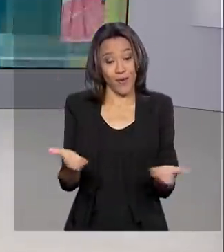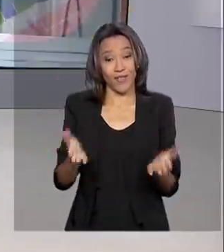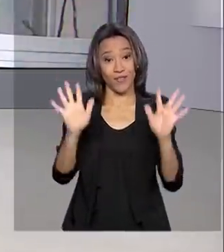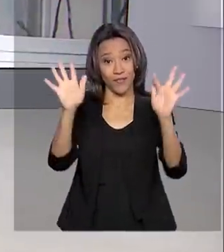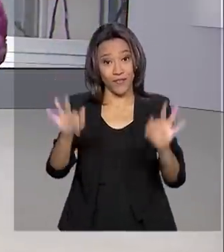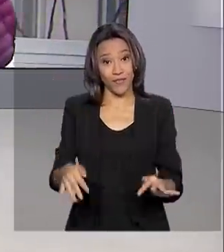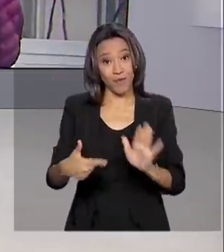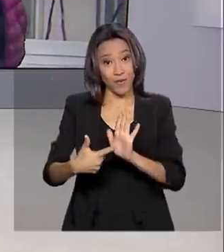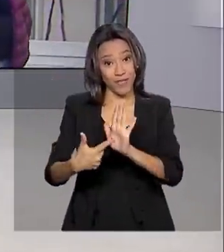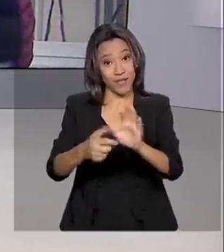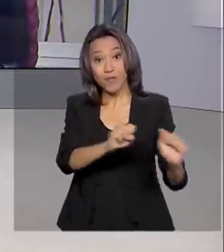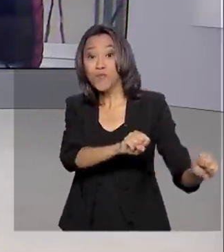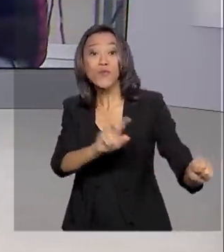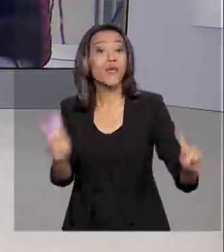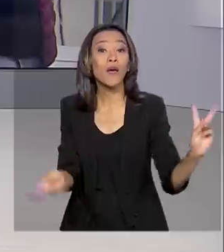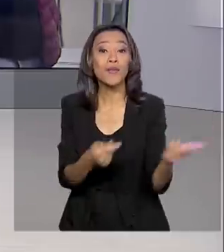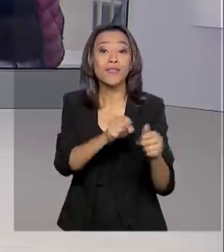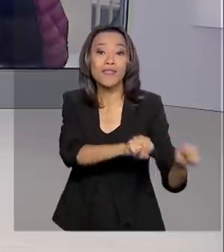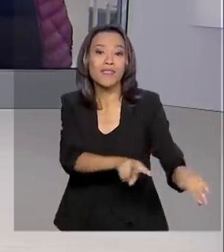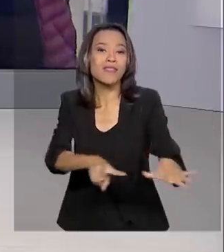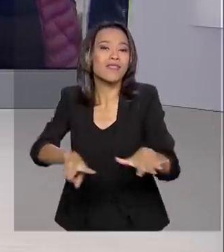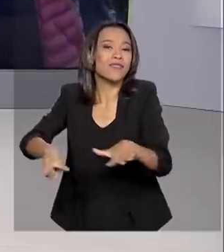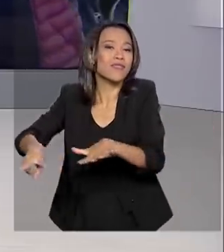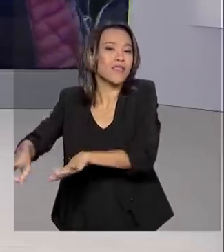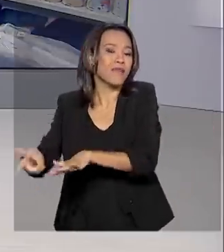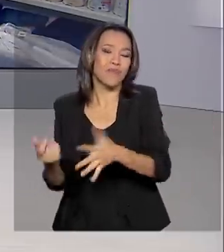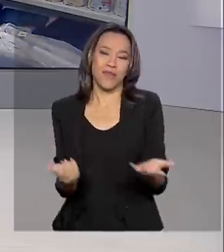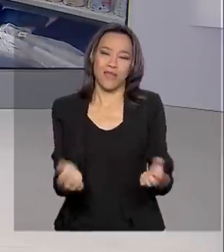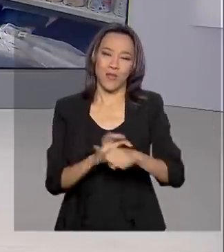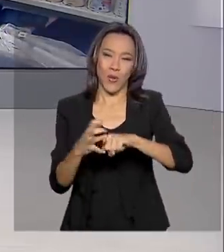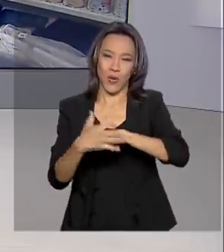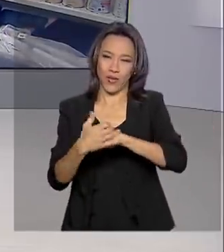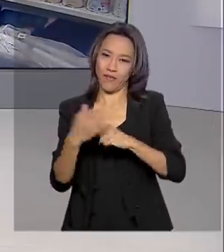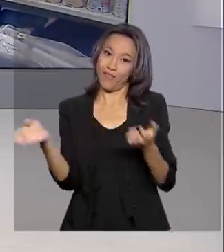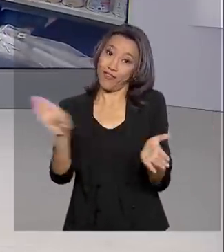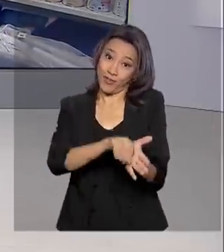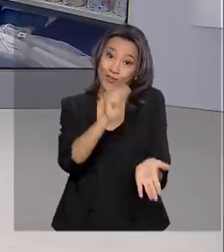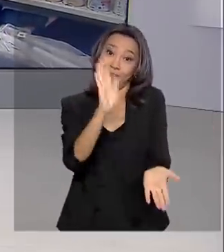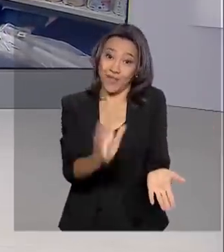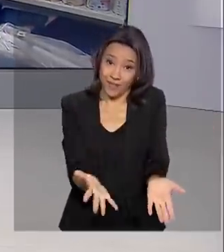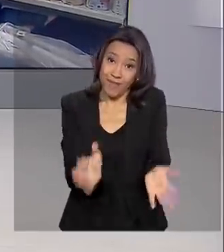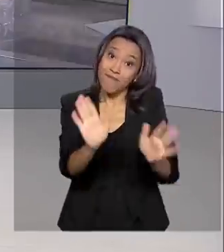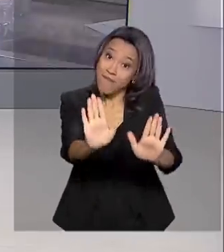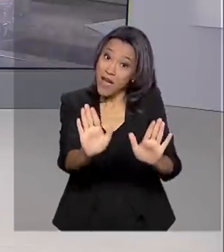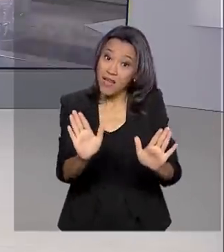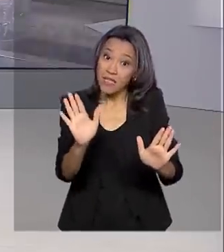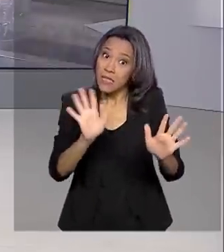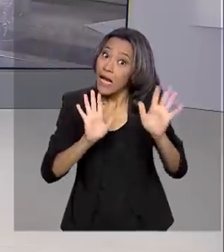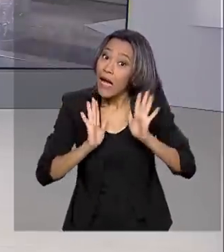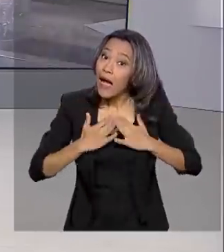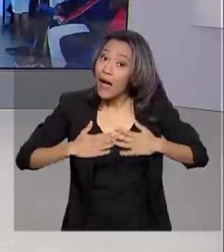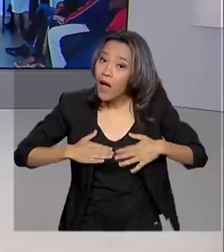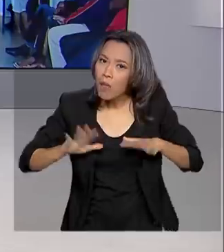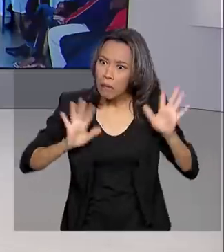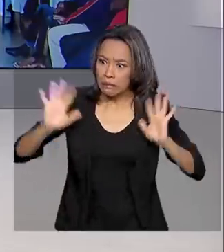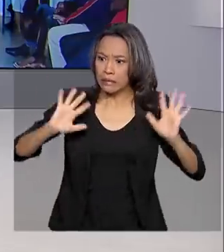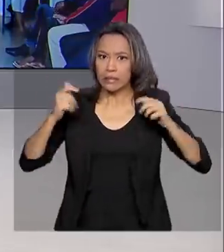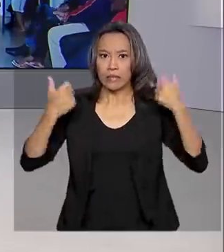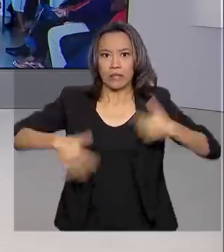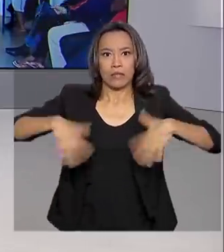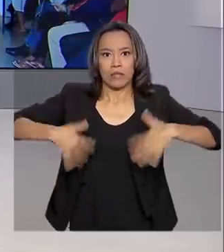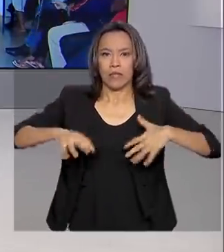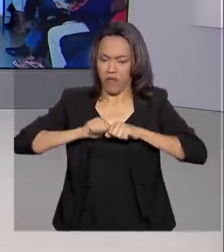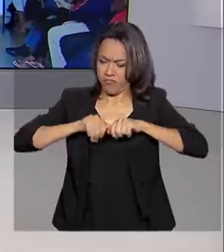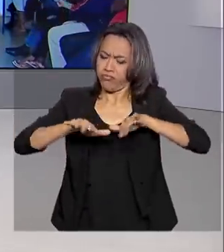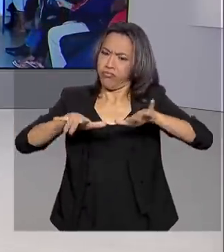imagens da notícia da semana, a chegada do coronavírus no Brasil. Mas a gente lembra que não é preciso pânico, porque o coronavírus se